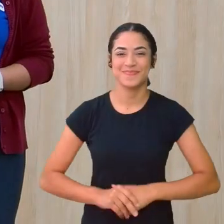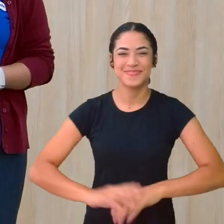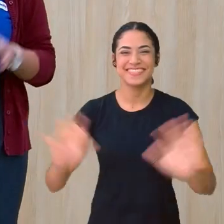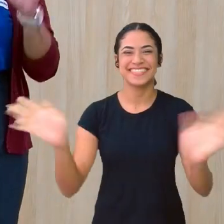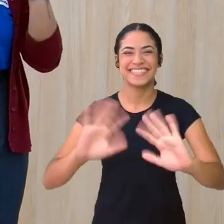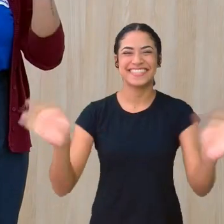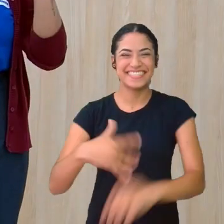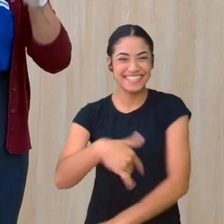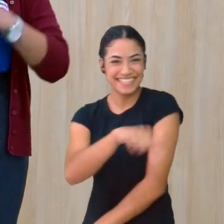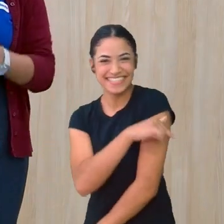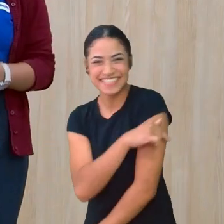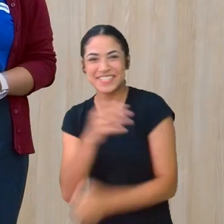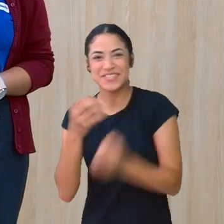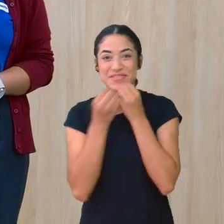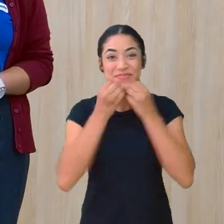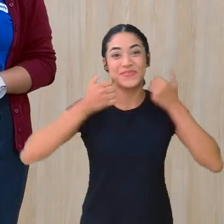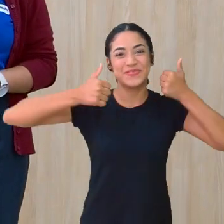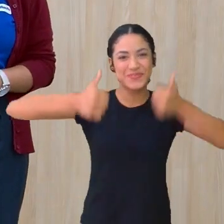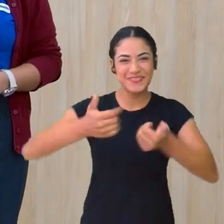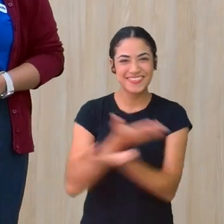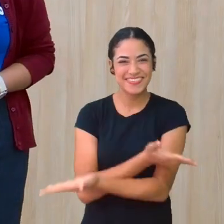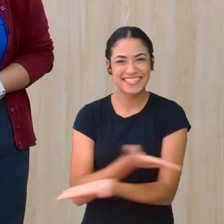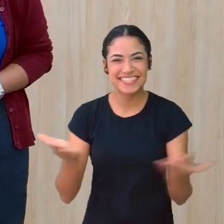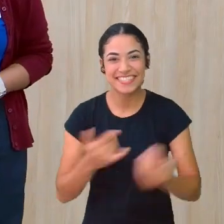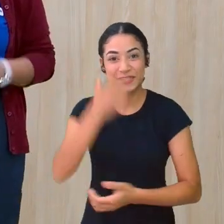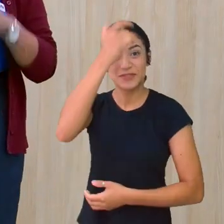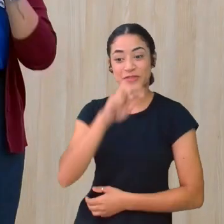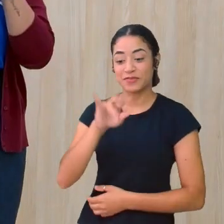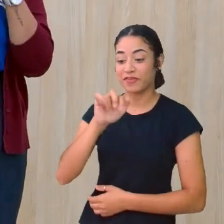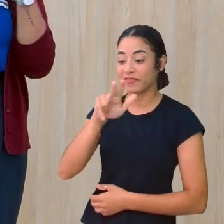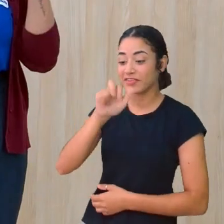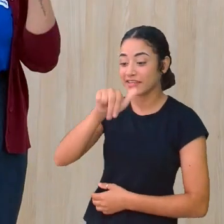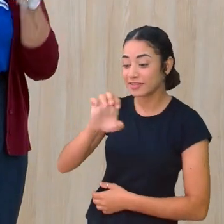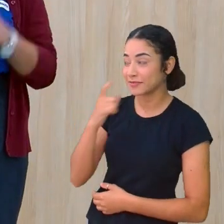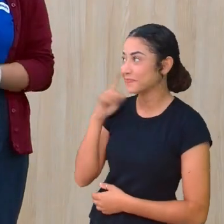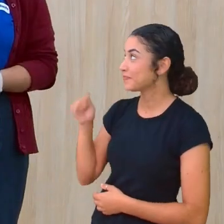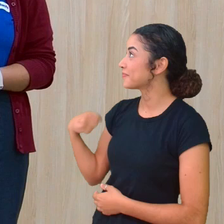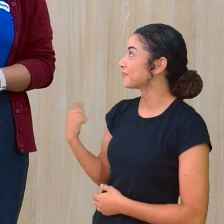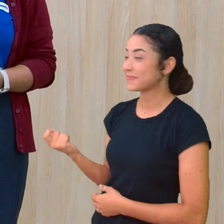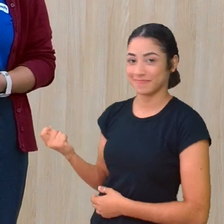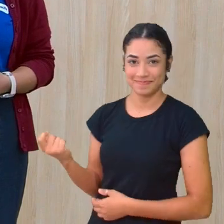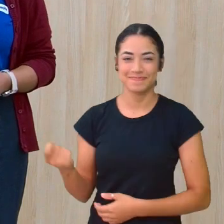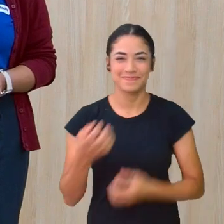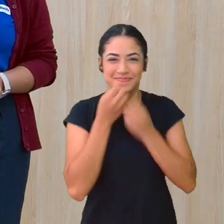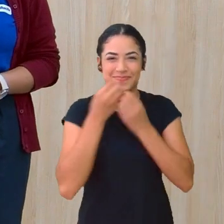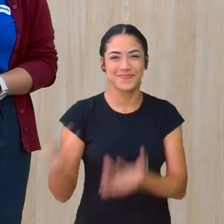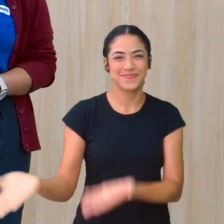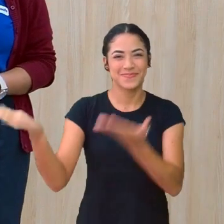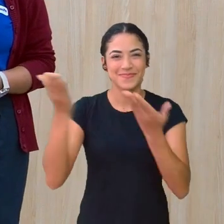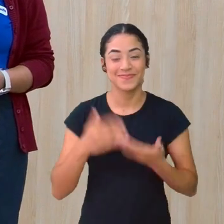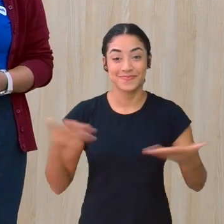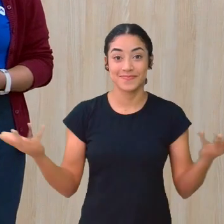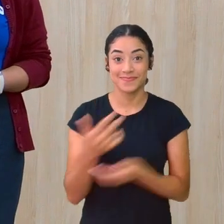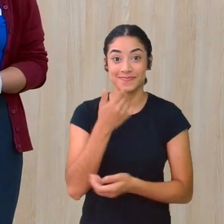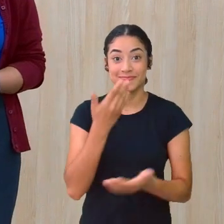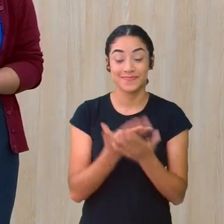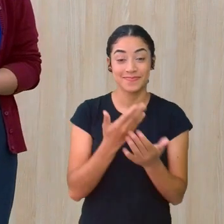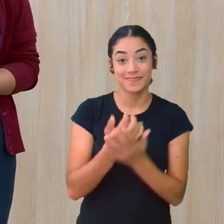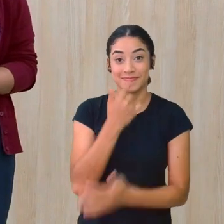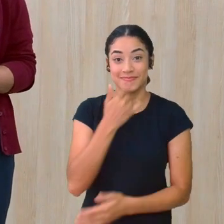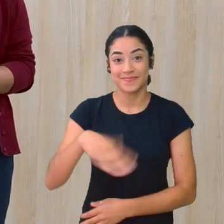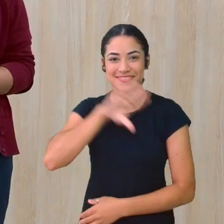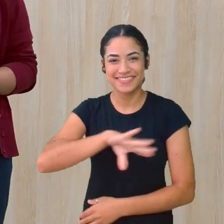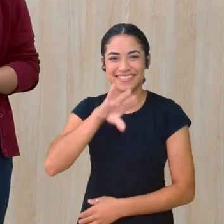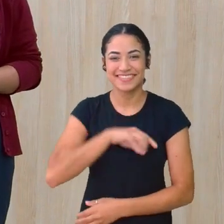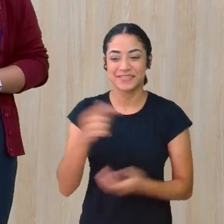Olá, sétimo ano, tudo bem com vocês? Eu sou Viviane Santos e esse é o meu sinal. Sejam todos bem-vindos à aula de língua portuguesa, tá